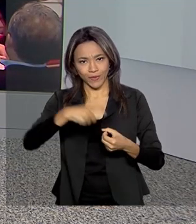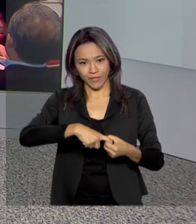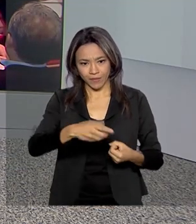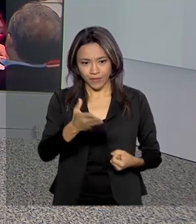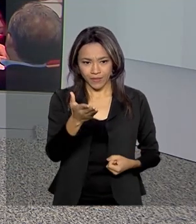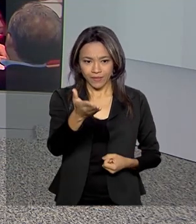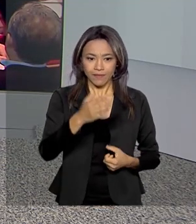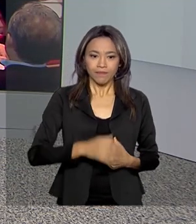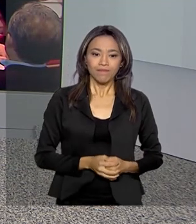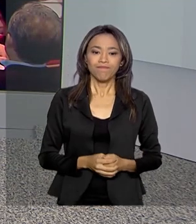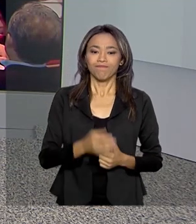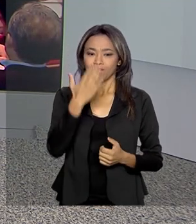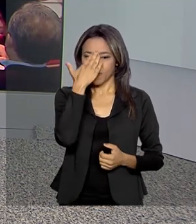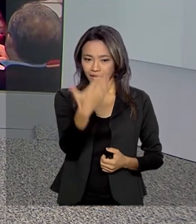Carolina.